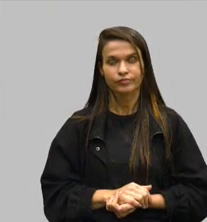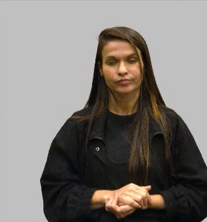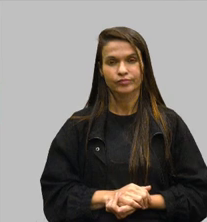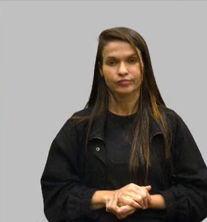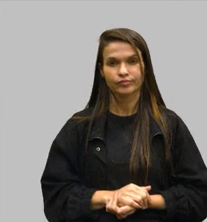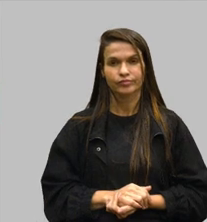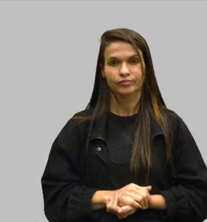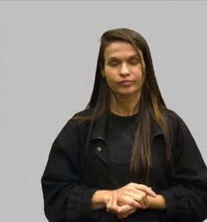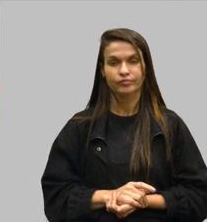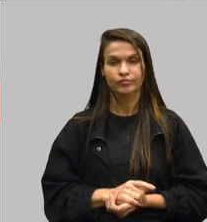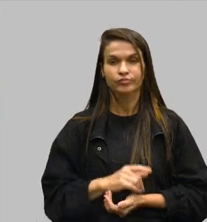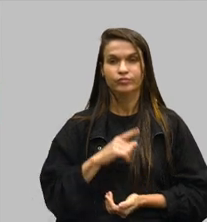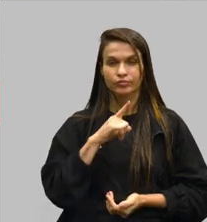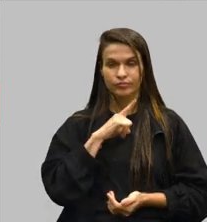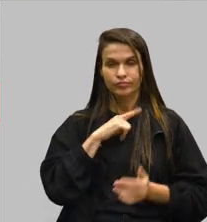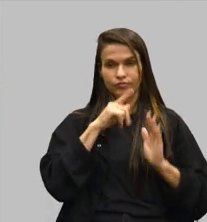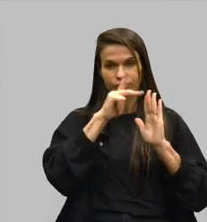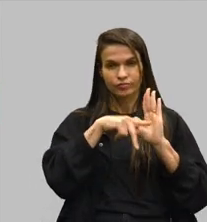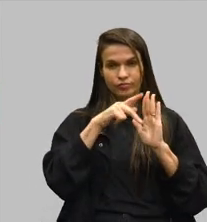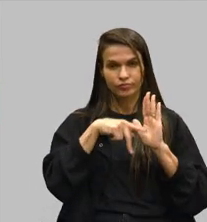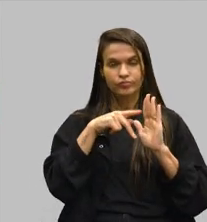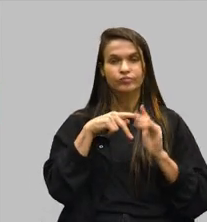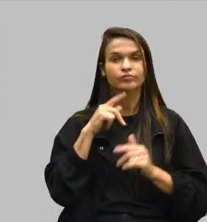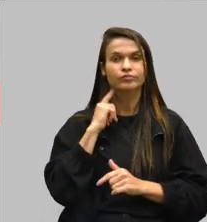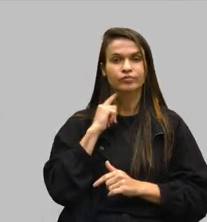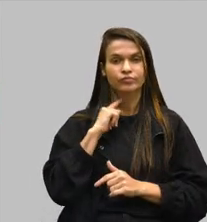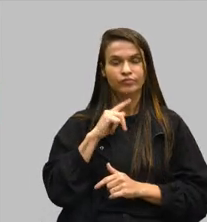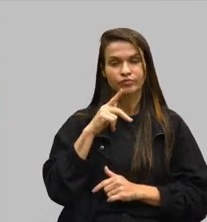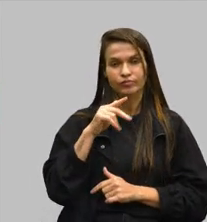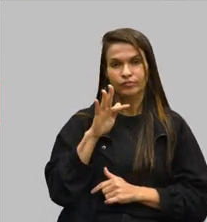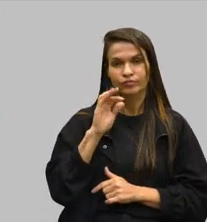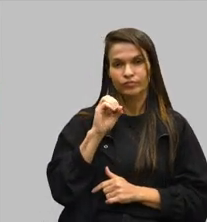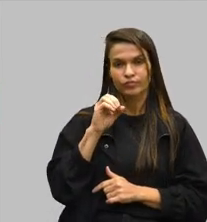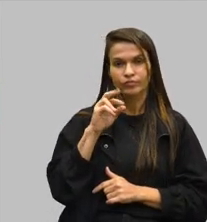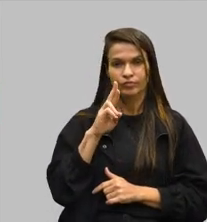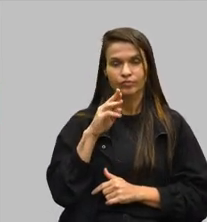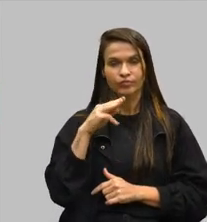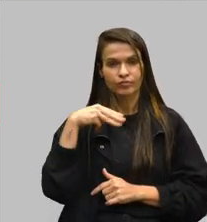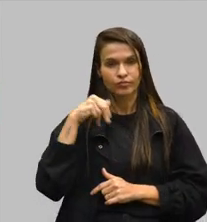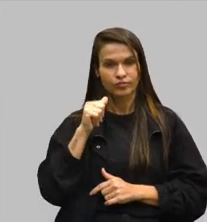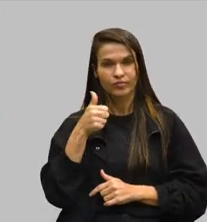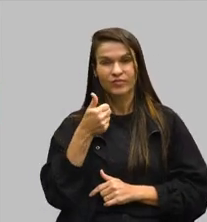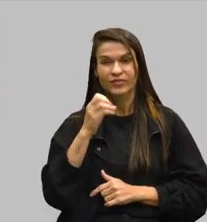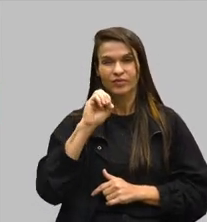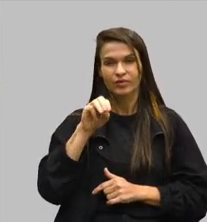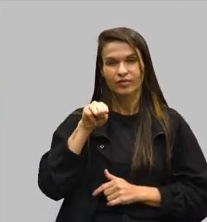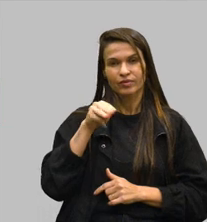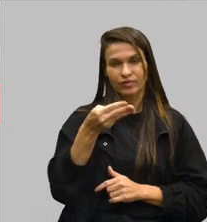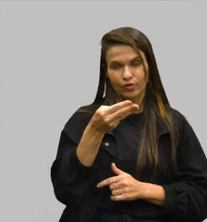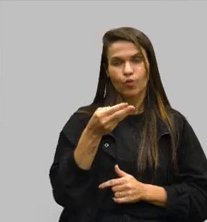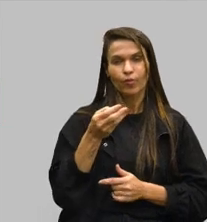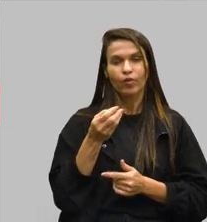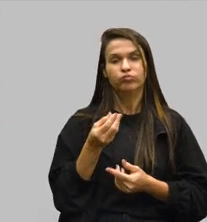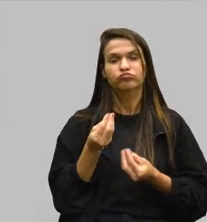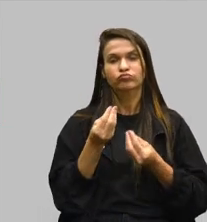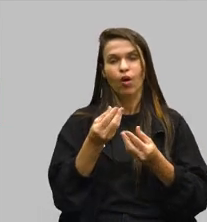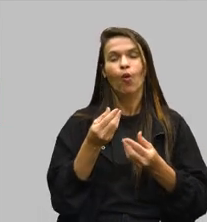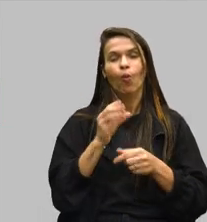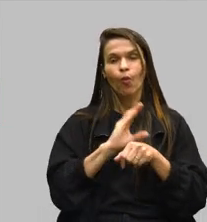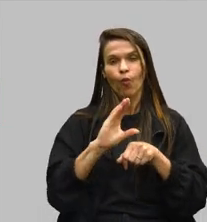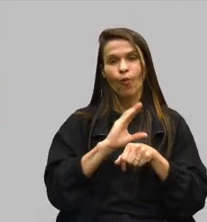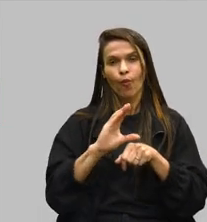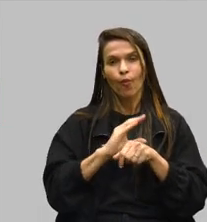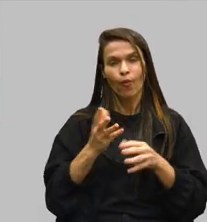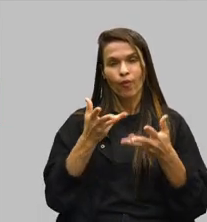Nós temos aqui o programa Minas Forma, também já citado, 10 milhões investidos para oferta de 8.100 vagas em cursos de qualificação